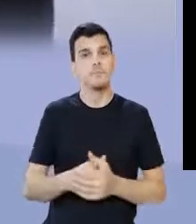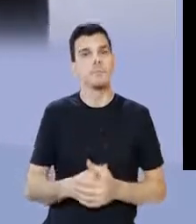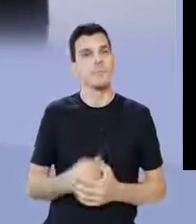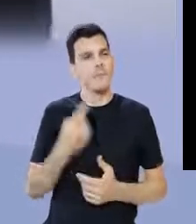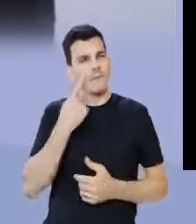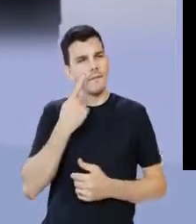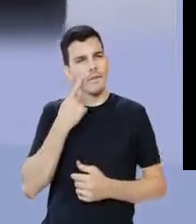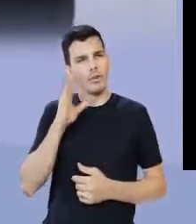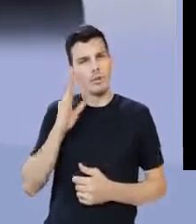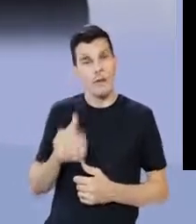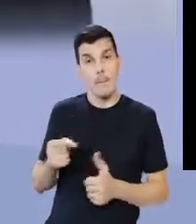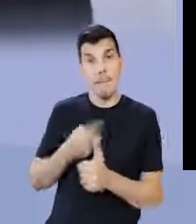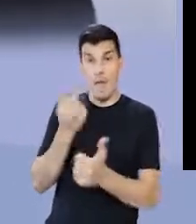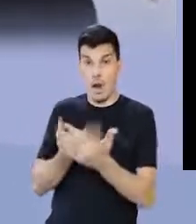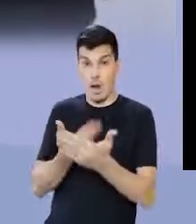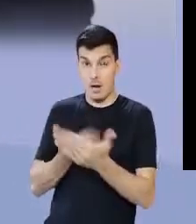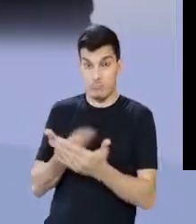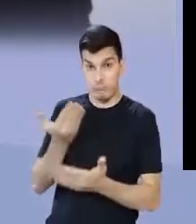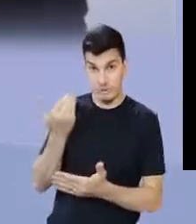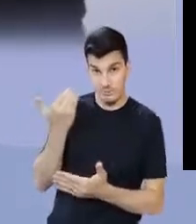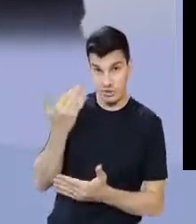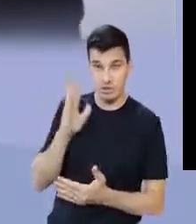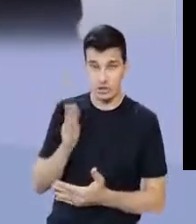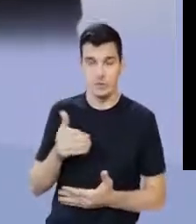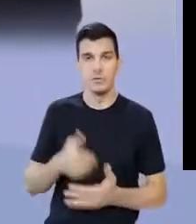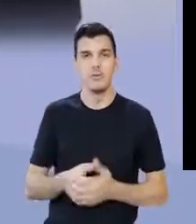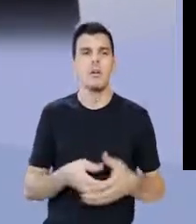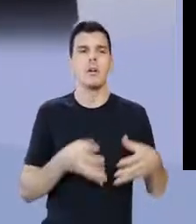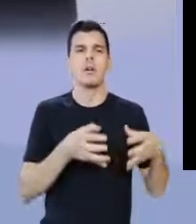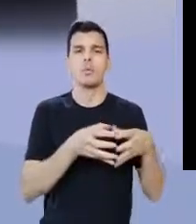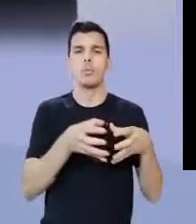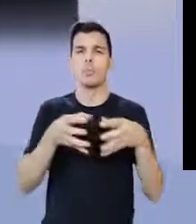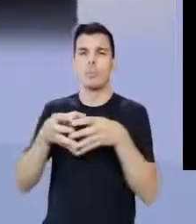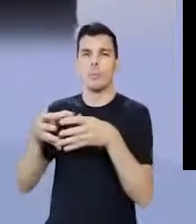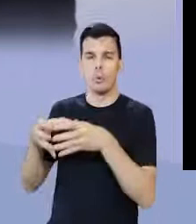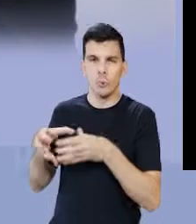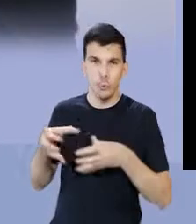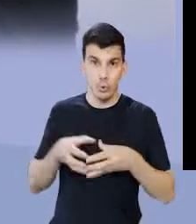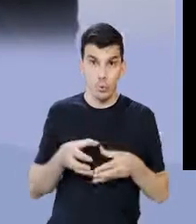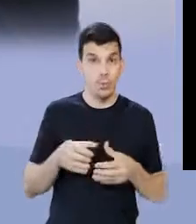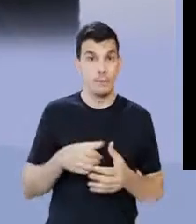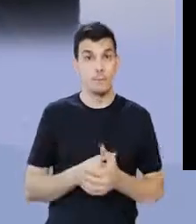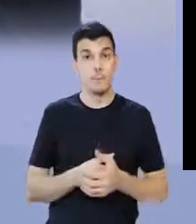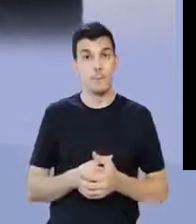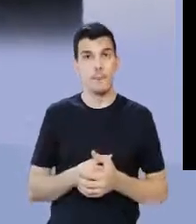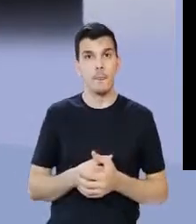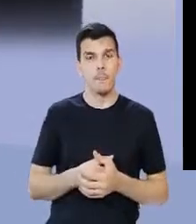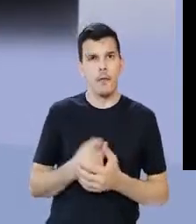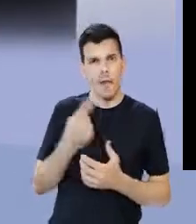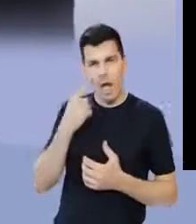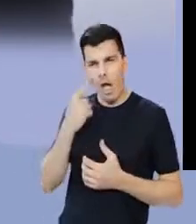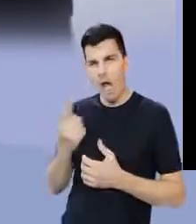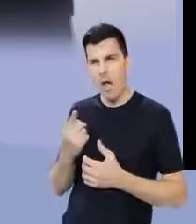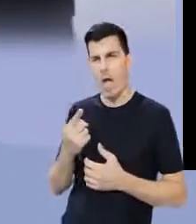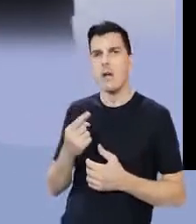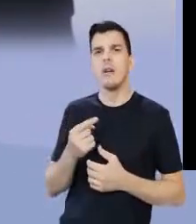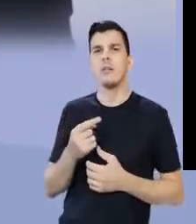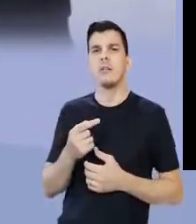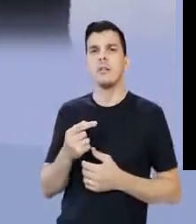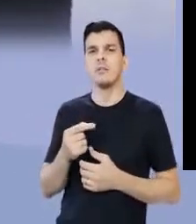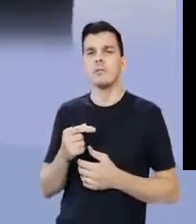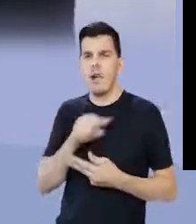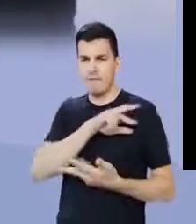paralelamente a isso, a gente viu isso lá na nossa primeira aula, lá atrás, grupos chamados de barros,